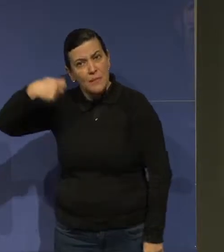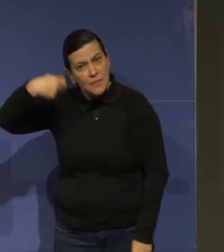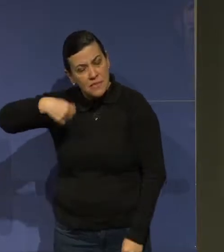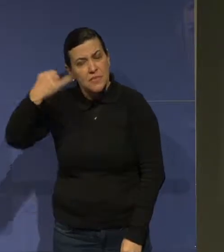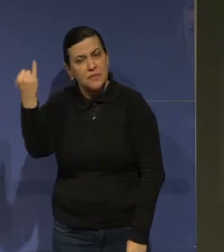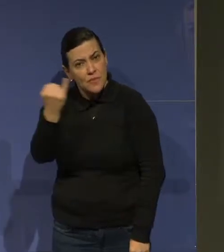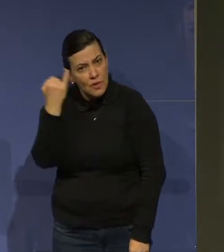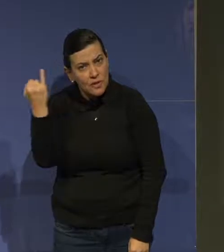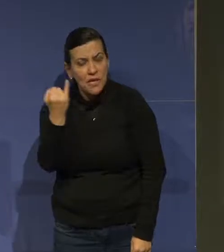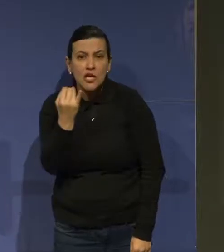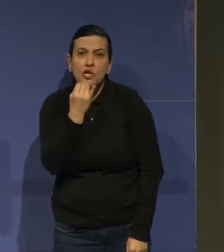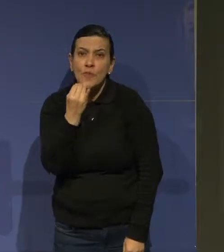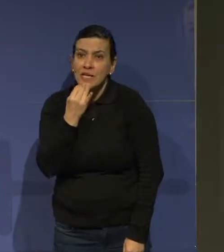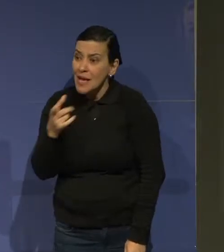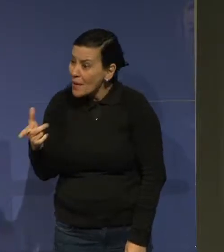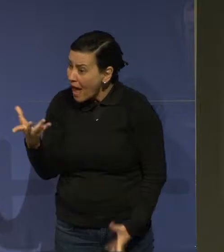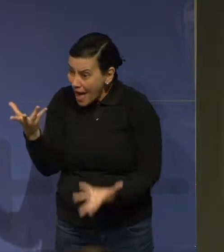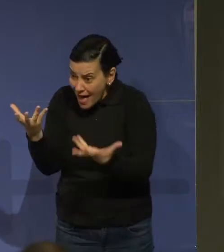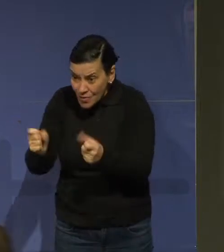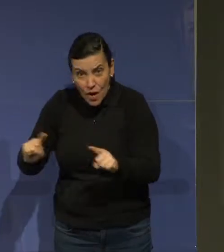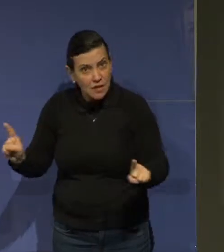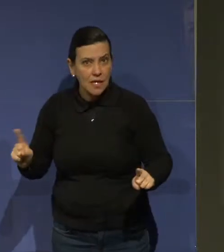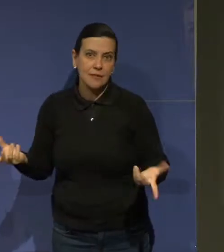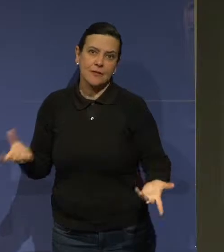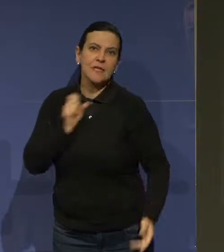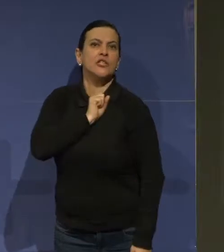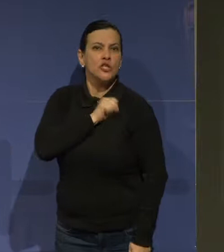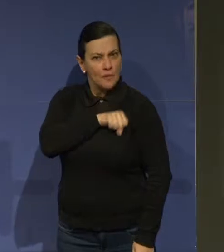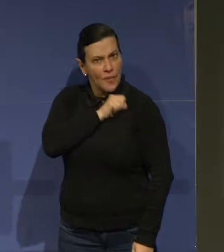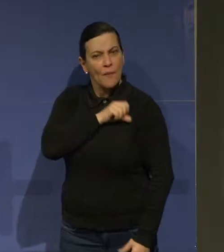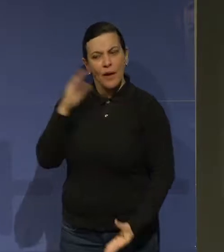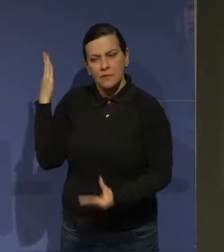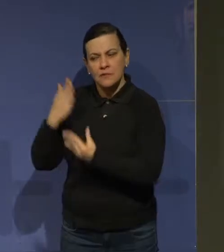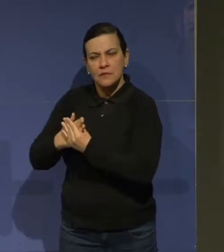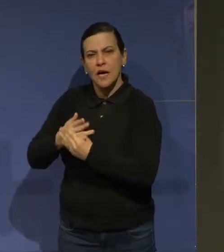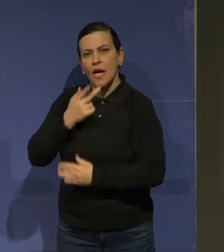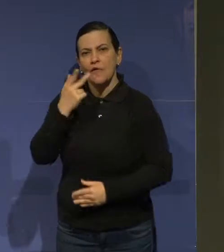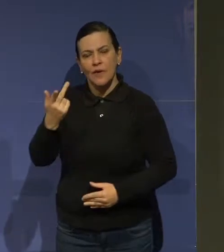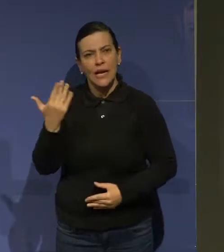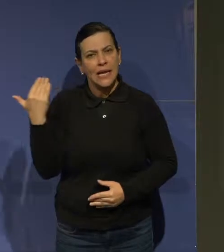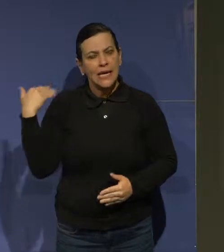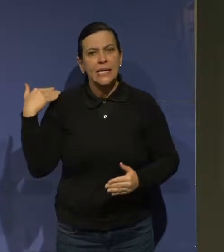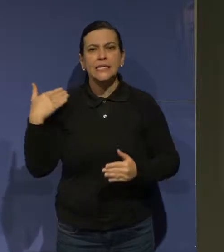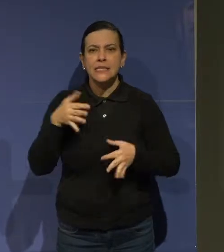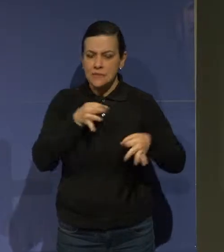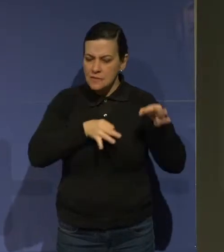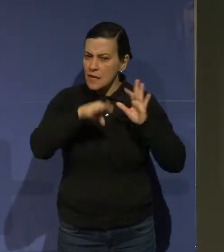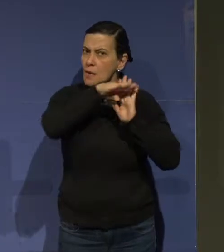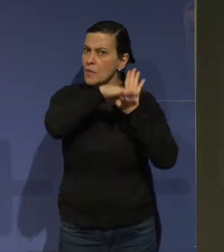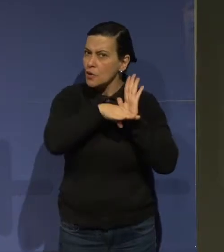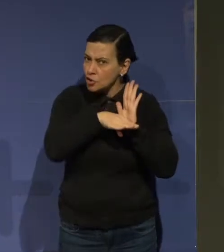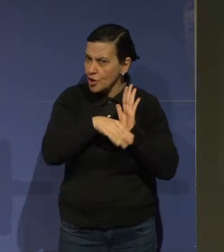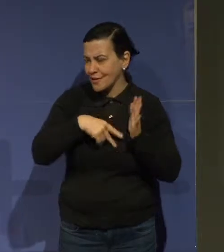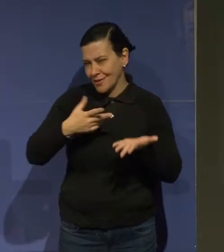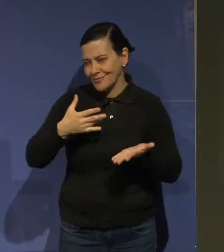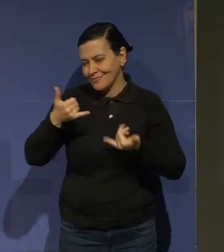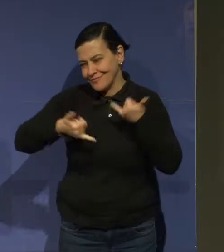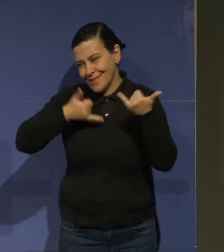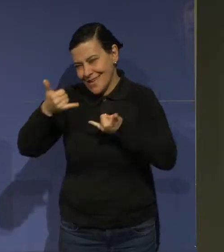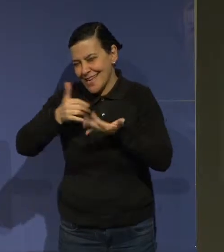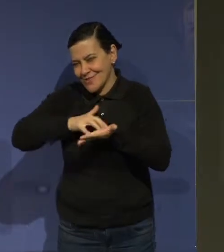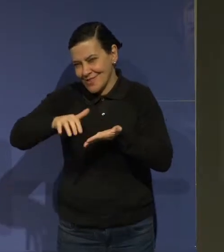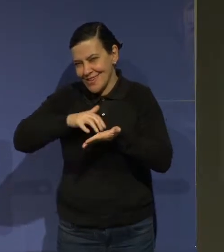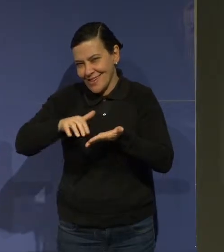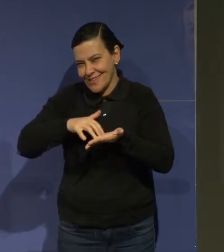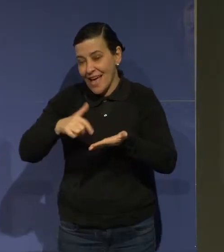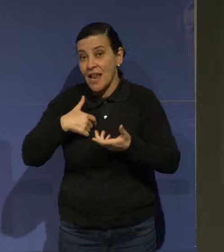Se não vai pelo bem, vai pelo mal. Eu falei que um dos principais projetos como secretário... O homem da técnica se aproxima. Eu queria ter